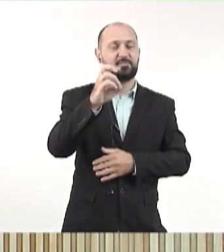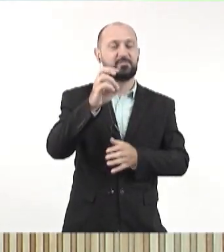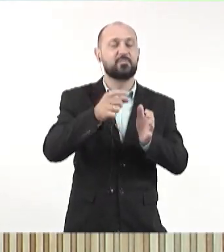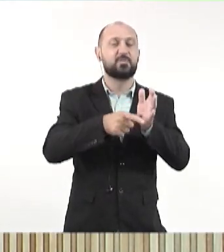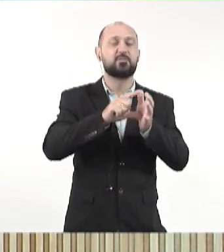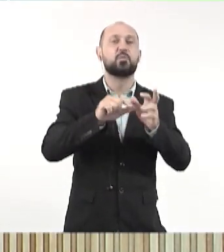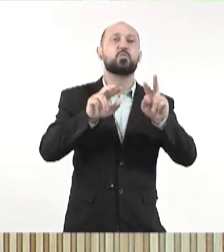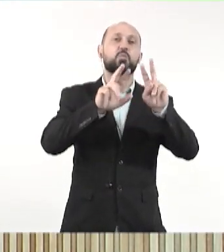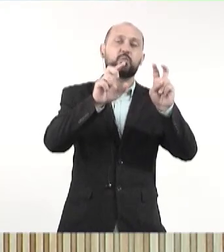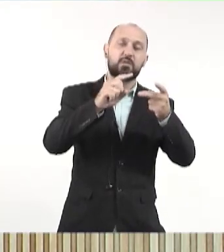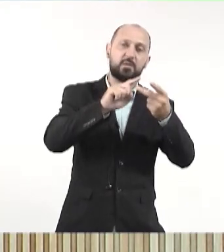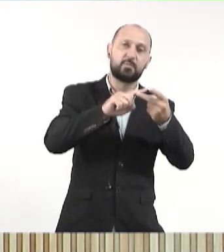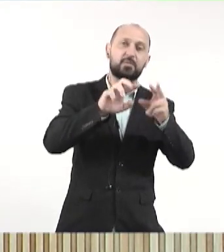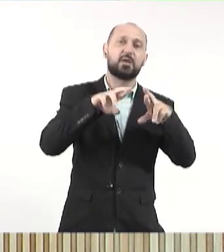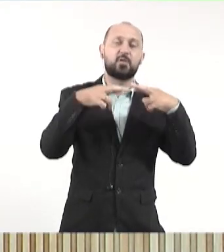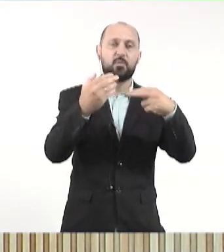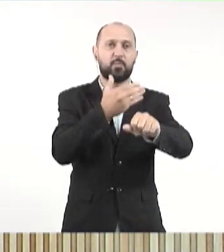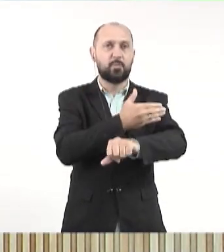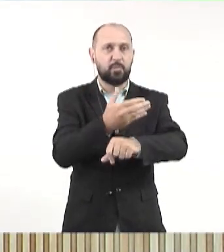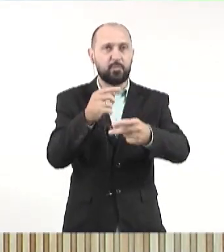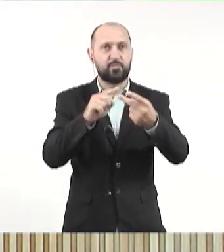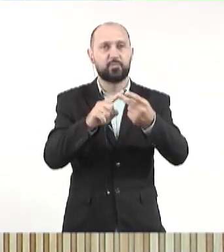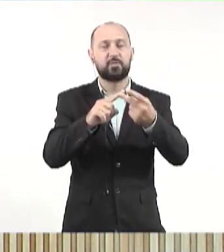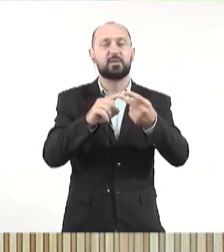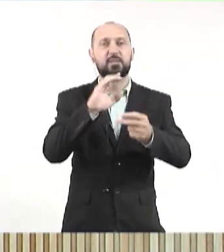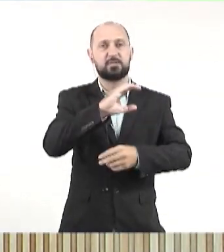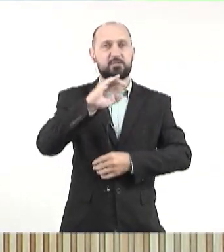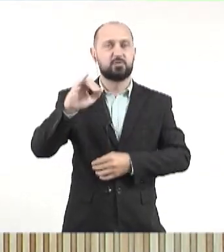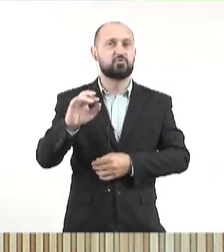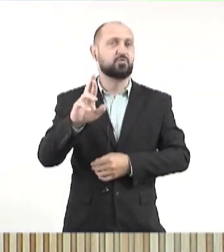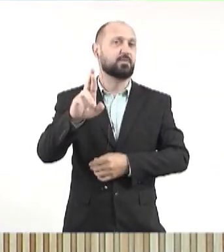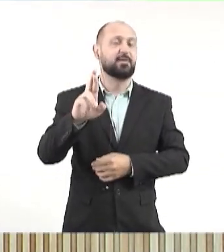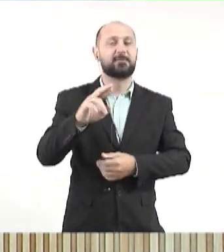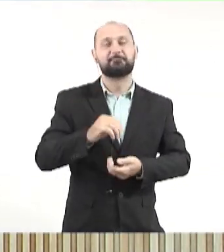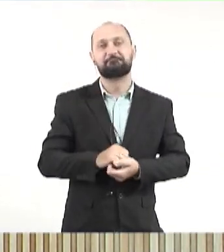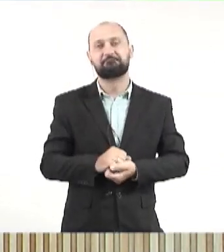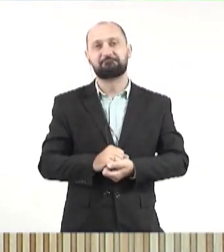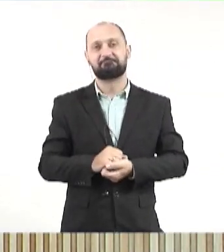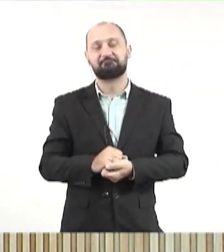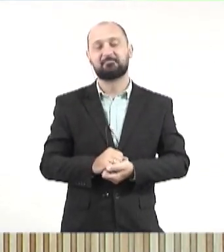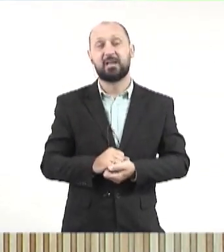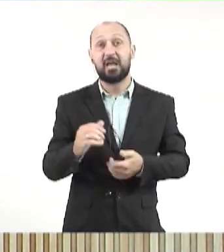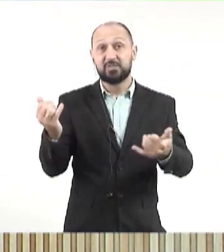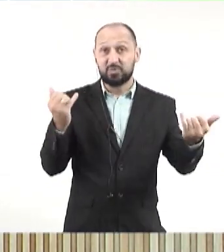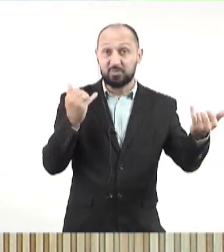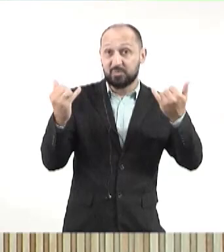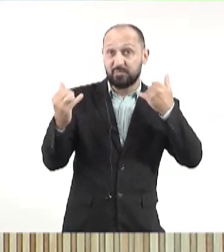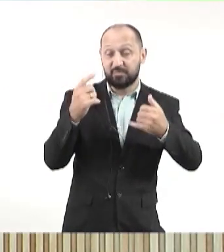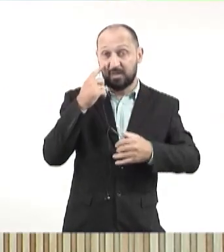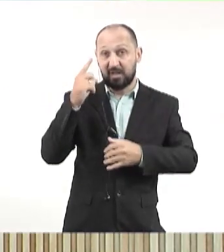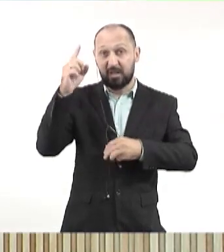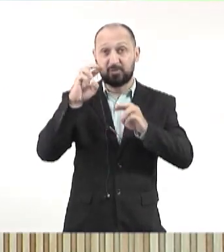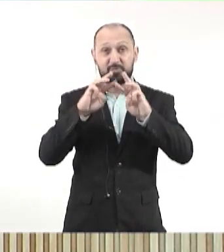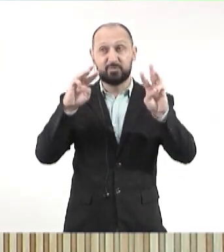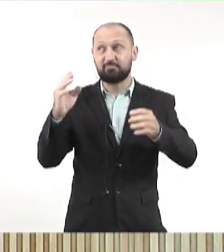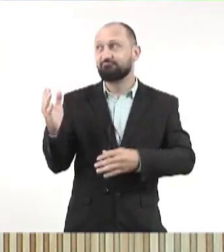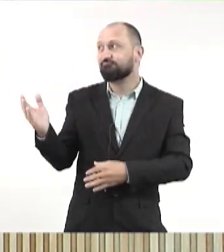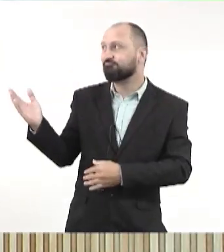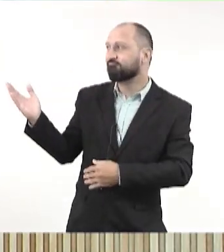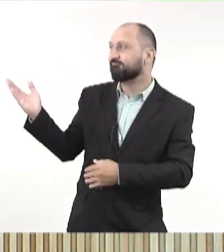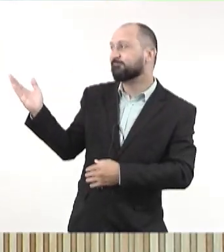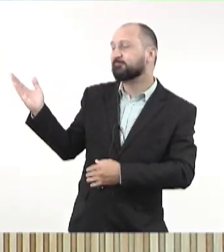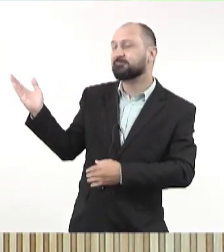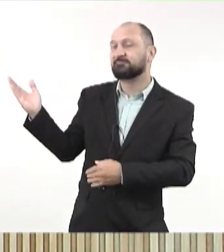antecipando os temas tanto da sessão plenária como também da reunião da CCJR. Outras notícias lá no nosso site, o